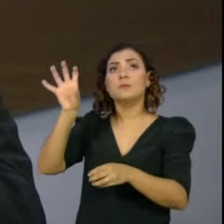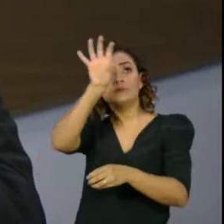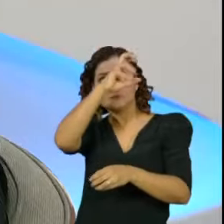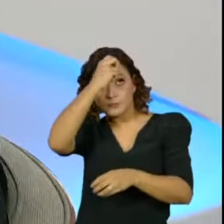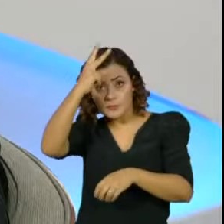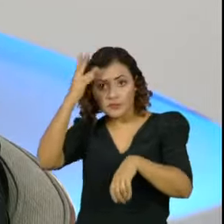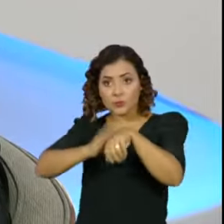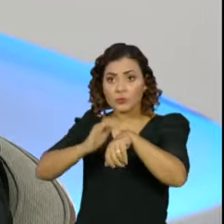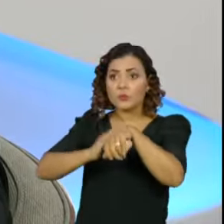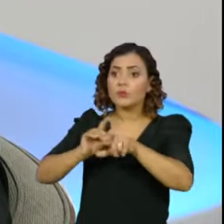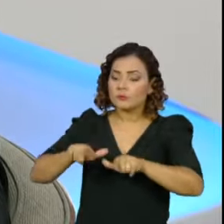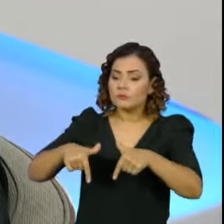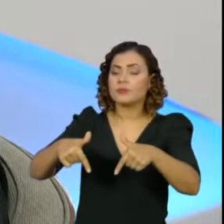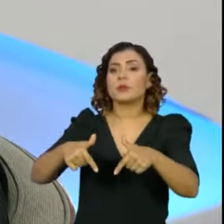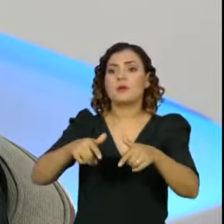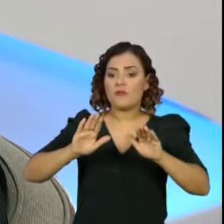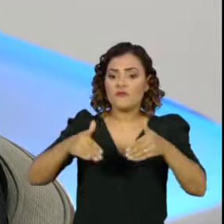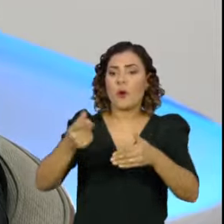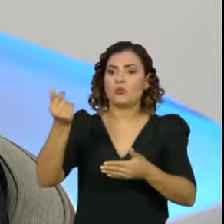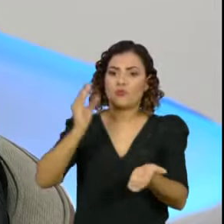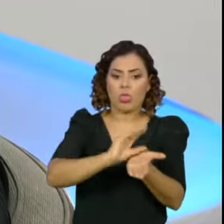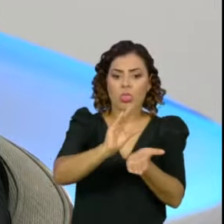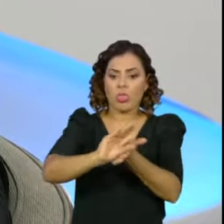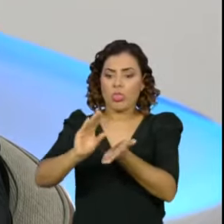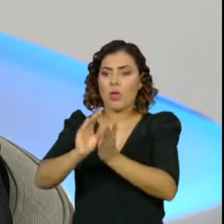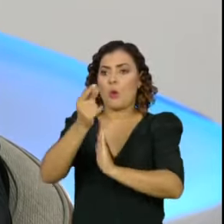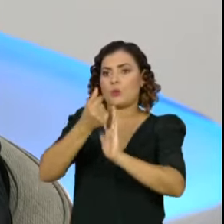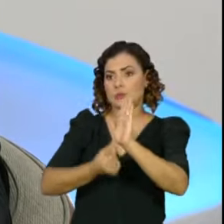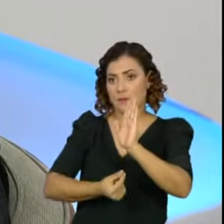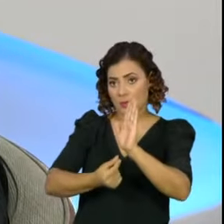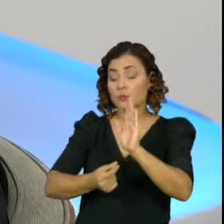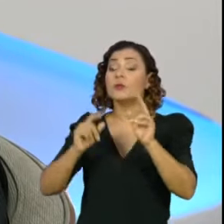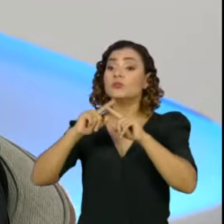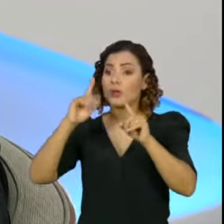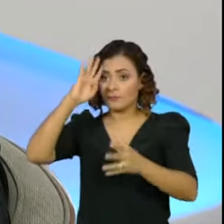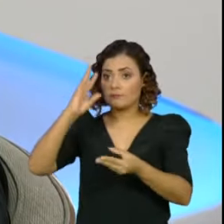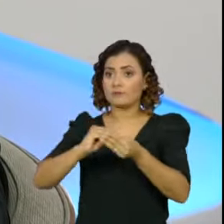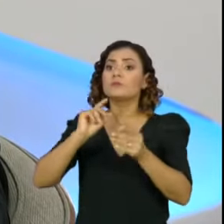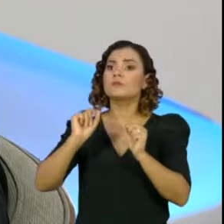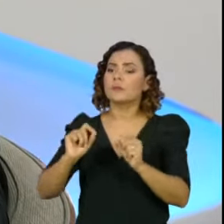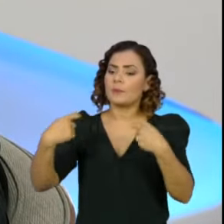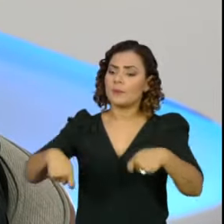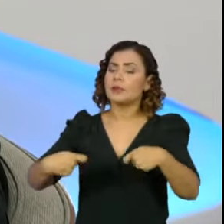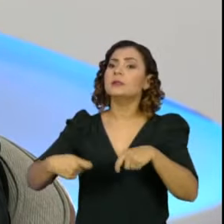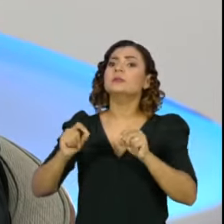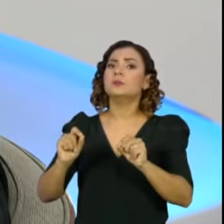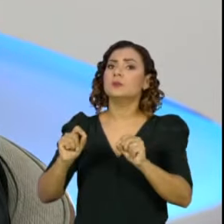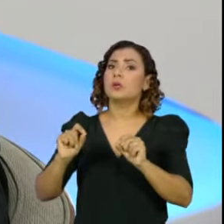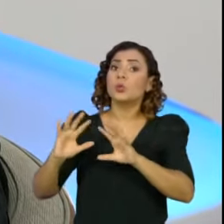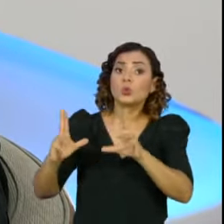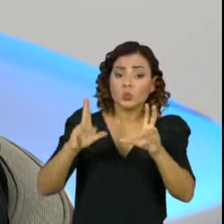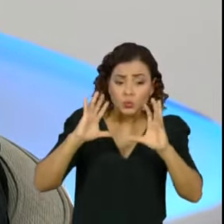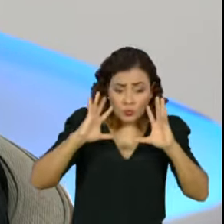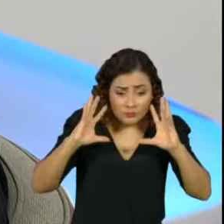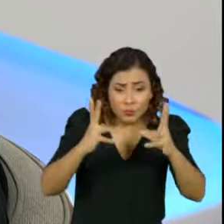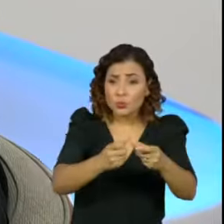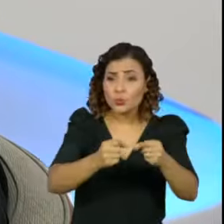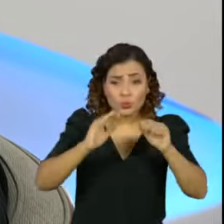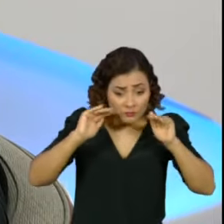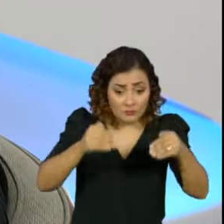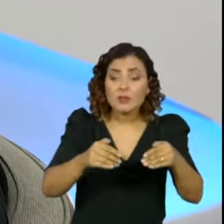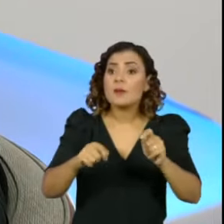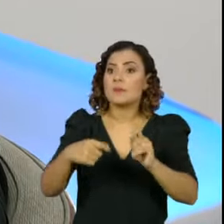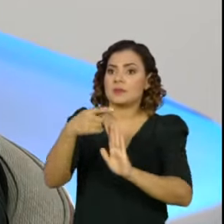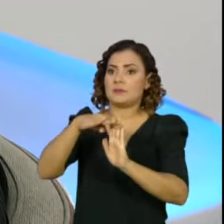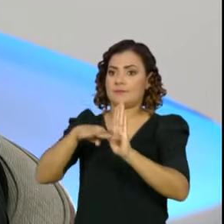municípios na descentralização dos recursos orçamentários. Chegamos à conclusão que era preciso ter, de tudo isso, um protocolo